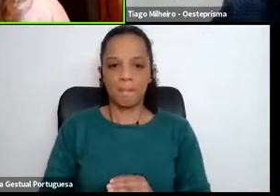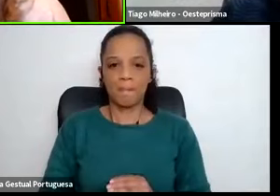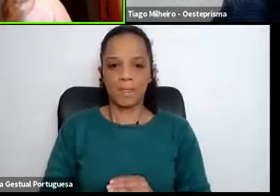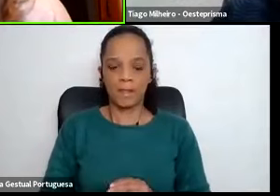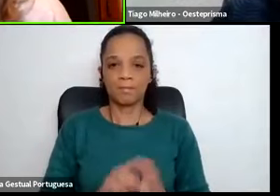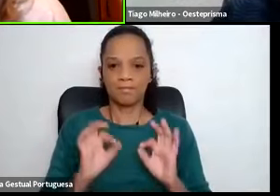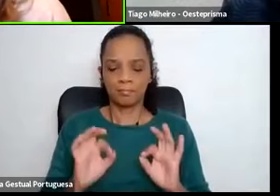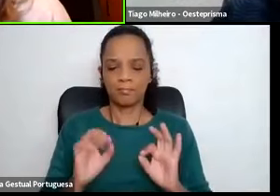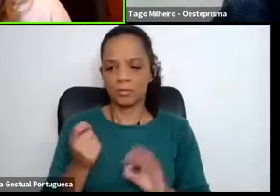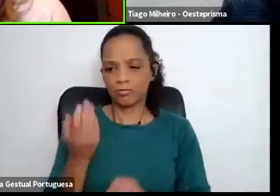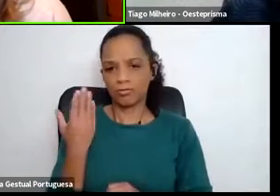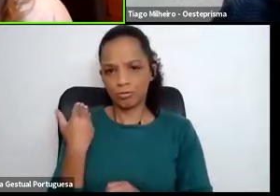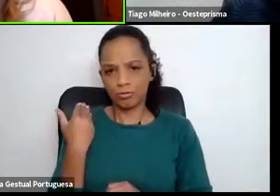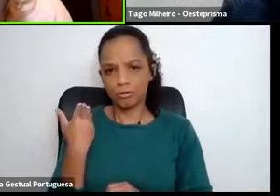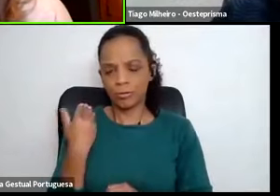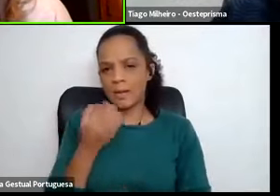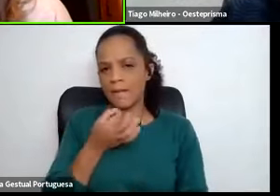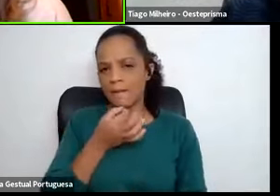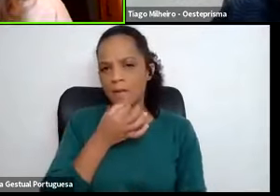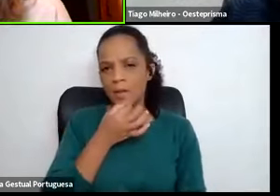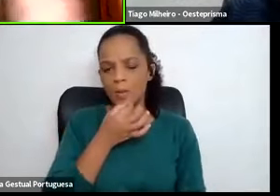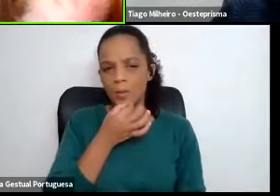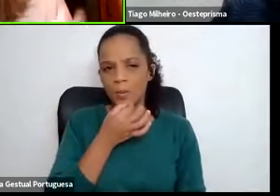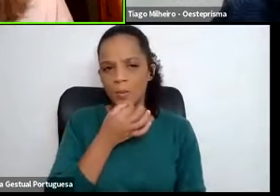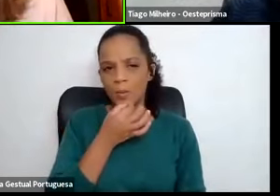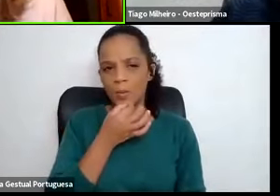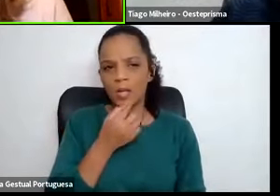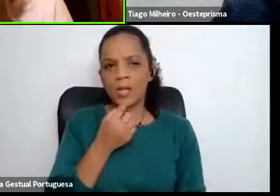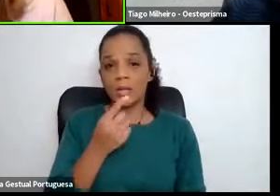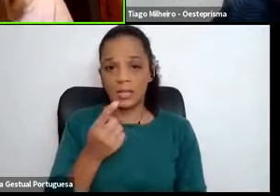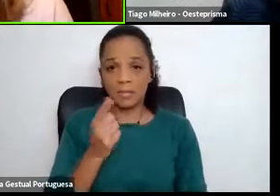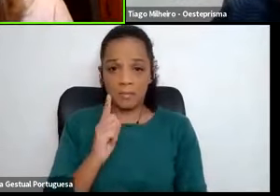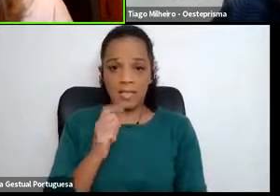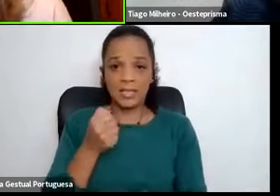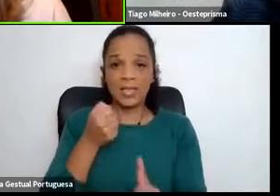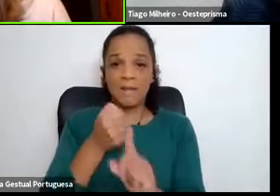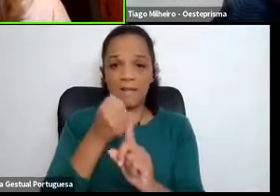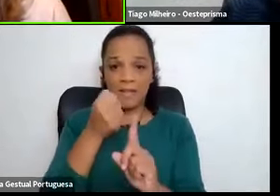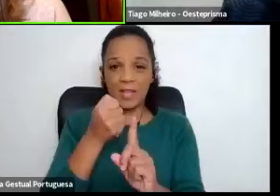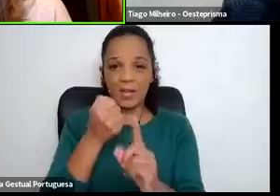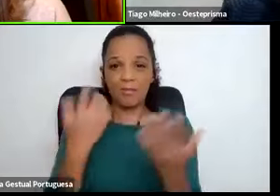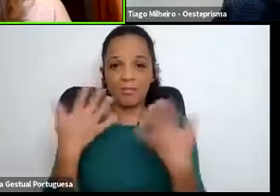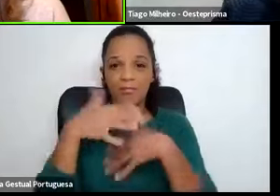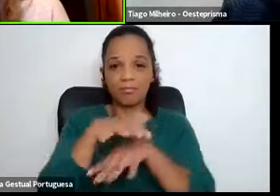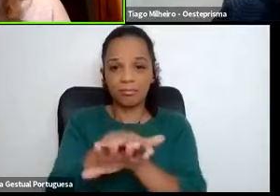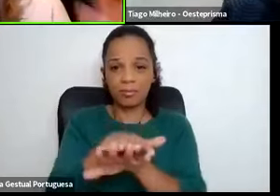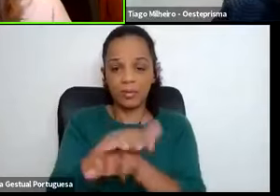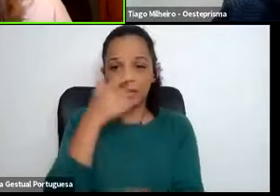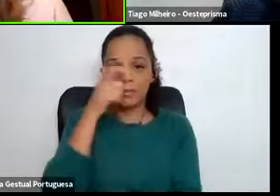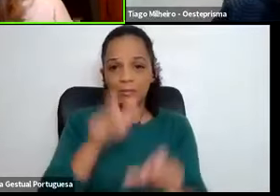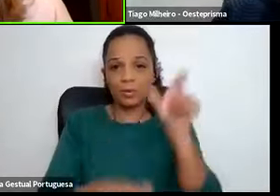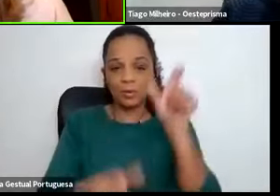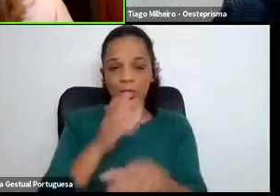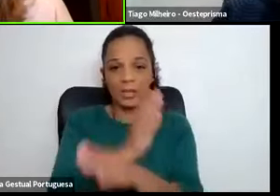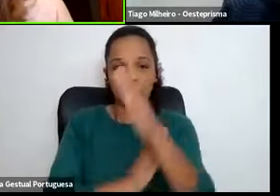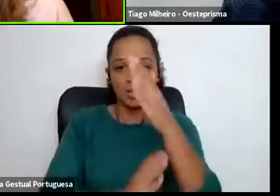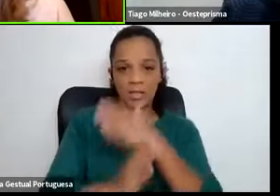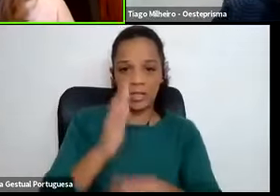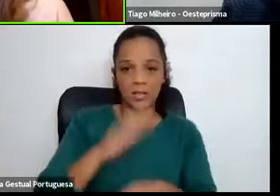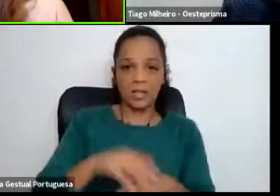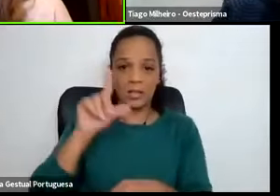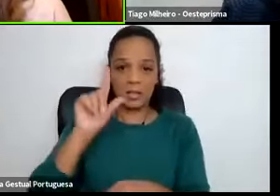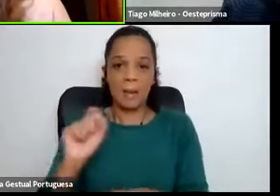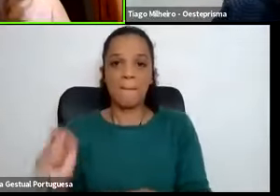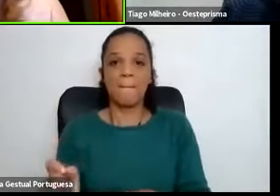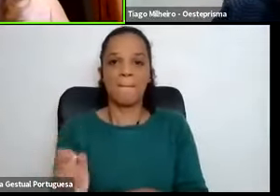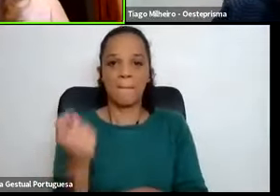Há bocado, quando me falou que era um desafio a integração de pessoas com deficiência, nomeadamente a primeira, que